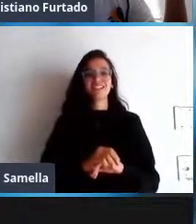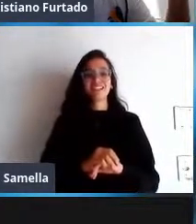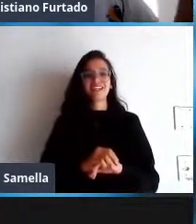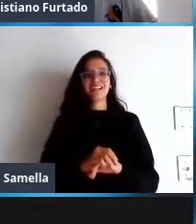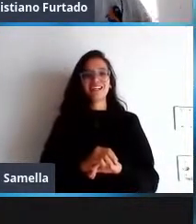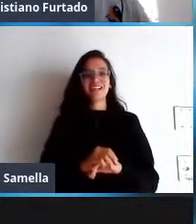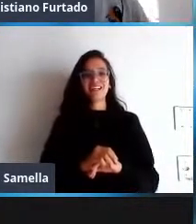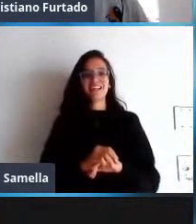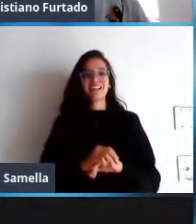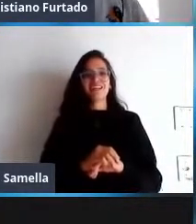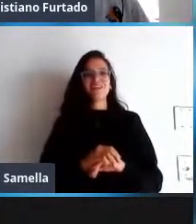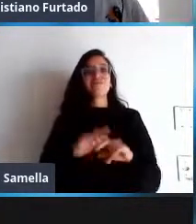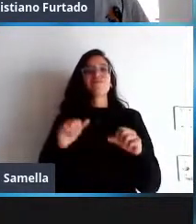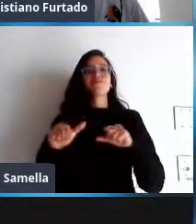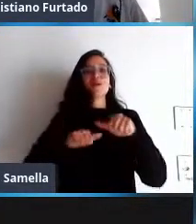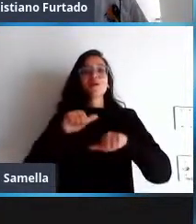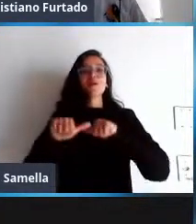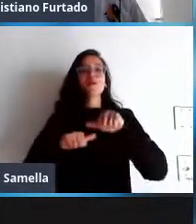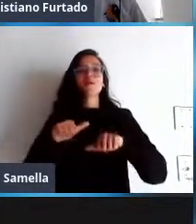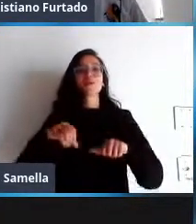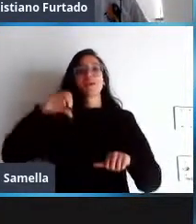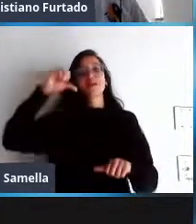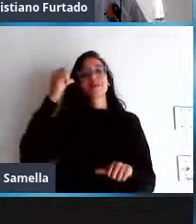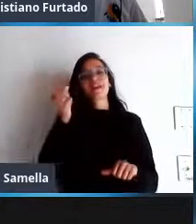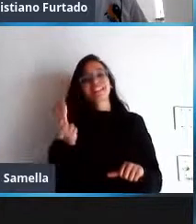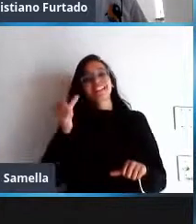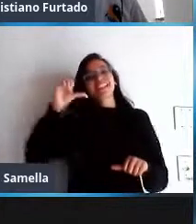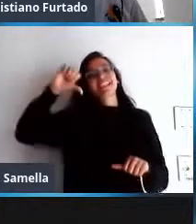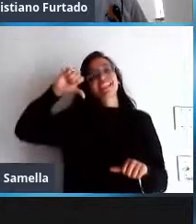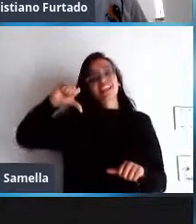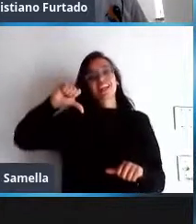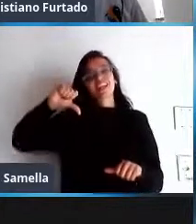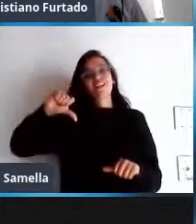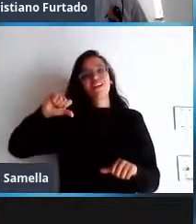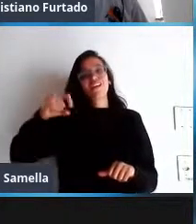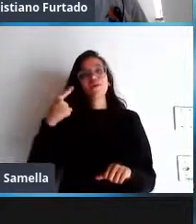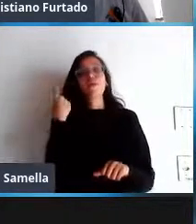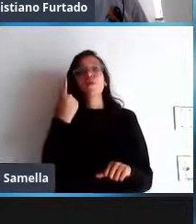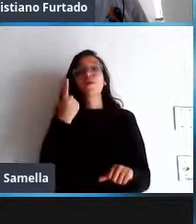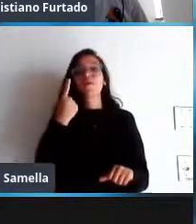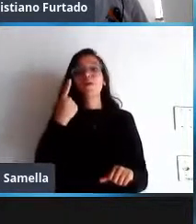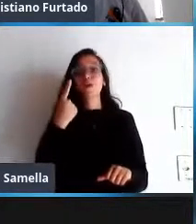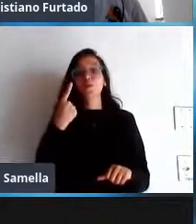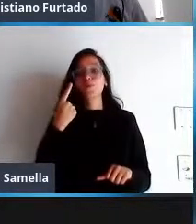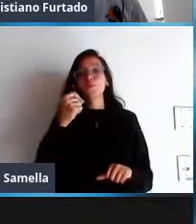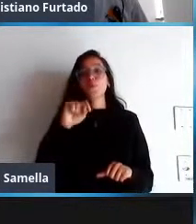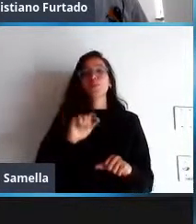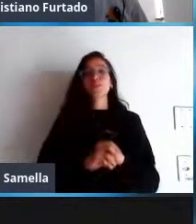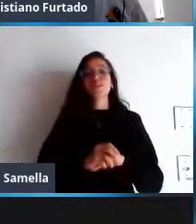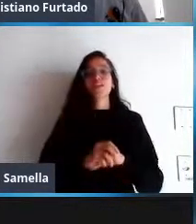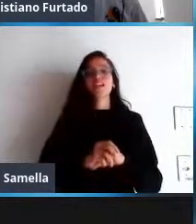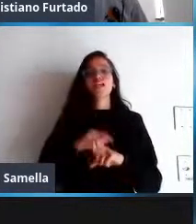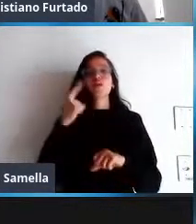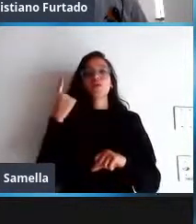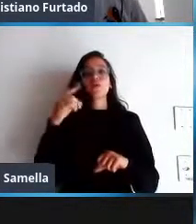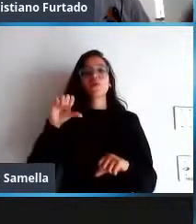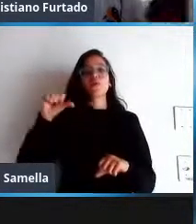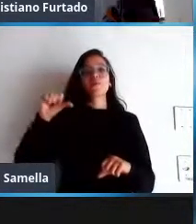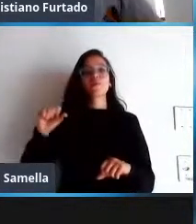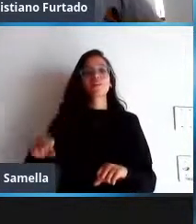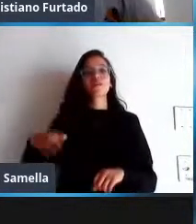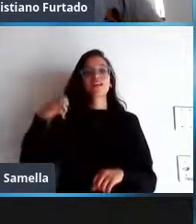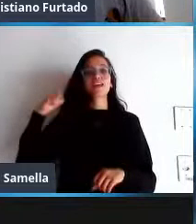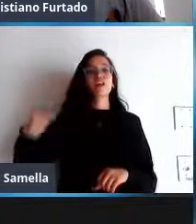novo mudar para 69 né e será uma única bolsa essa bolsa será o sorteio para